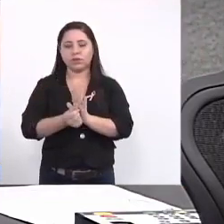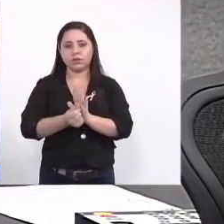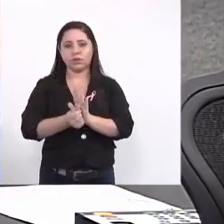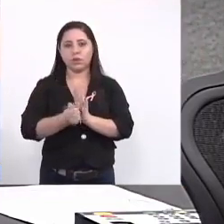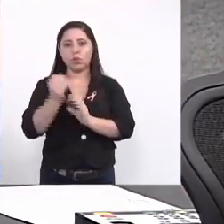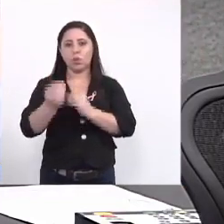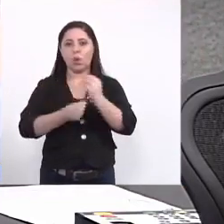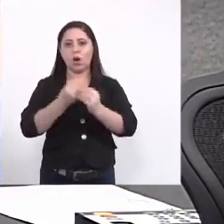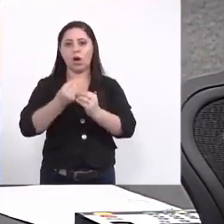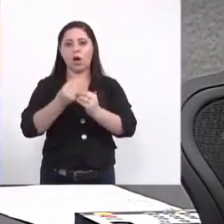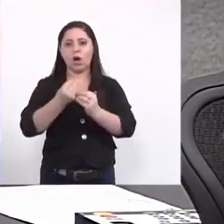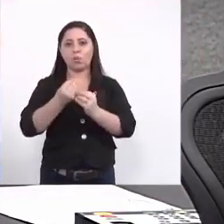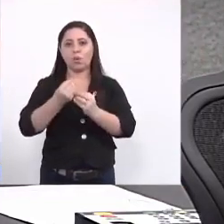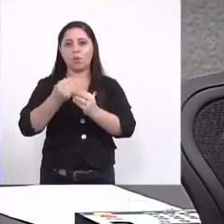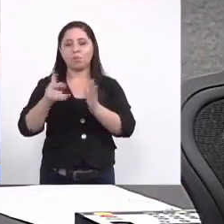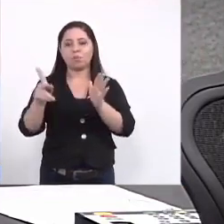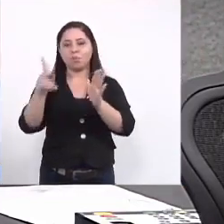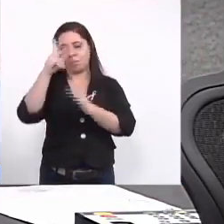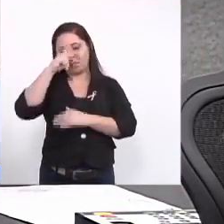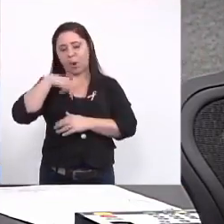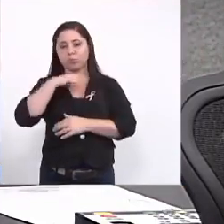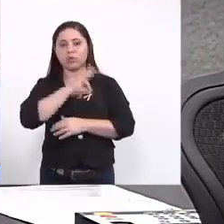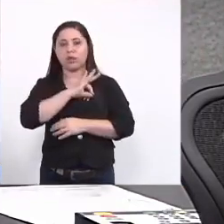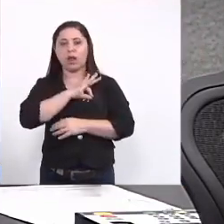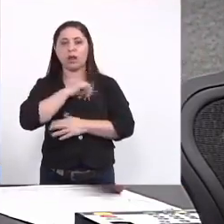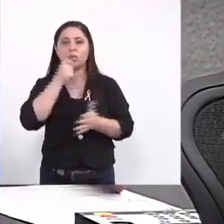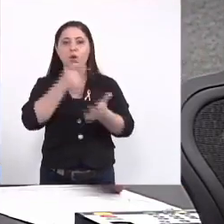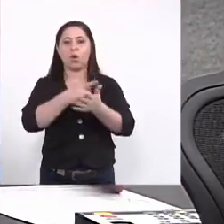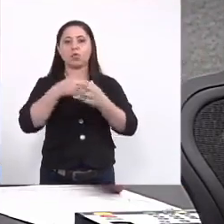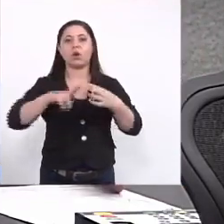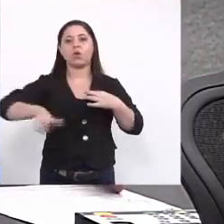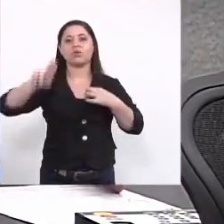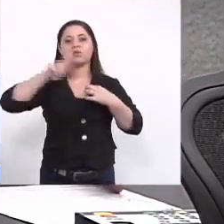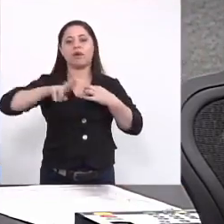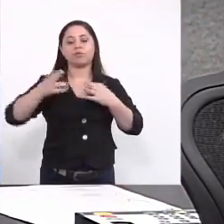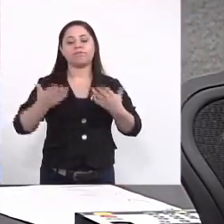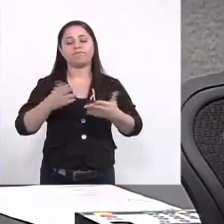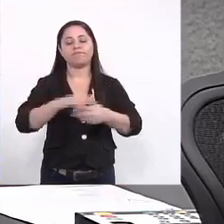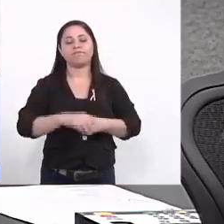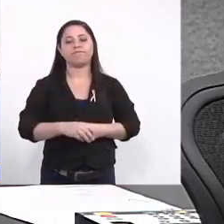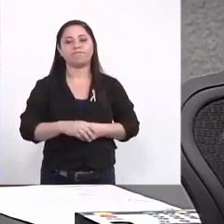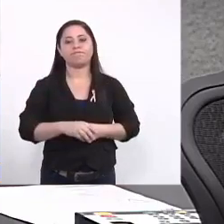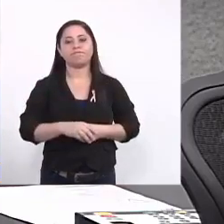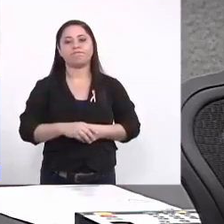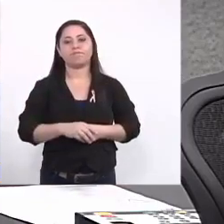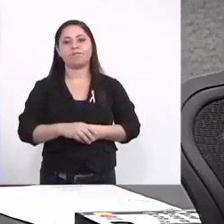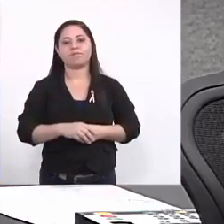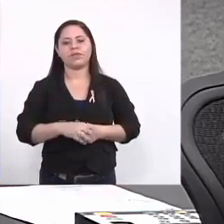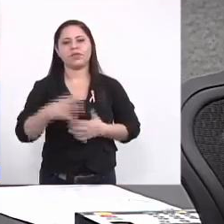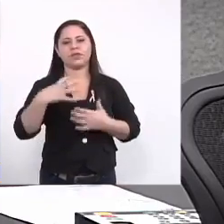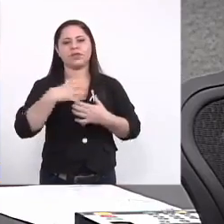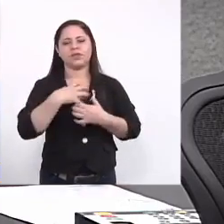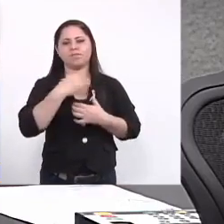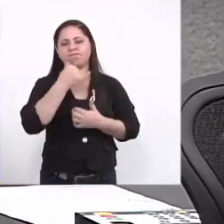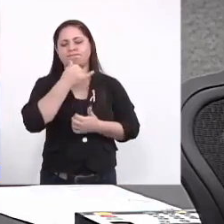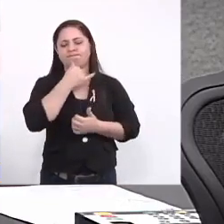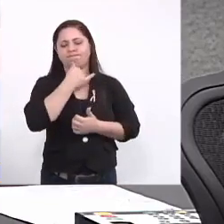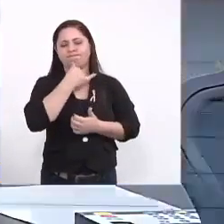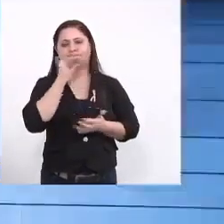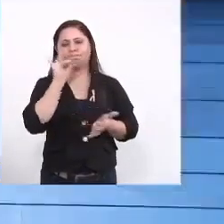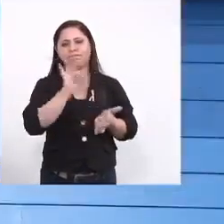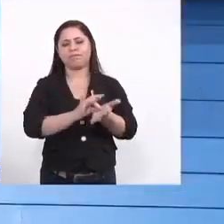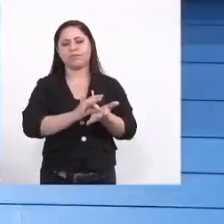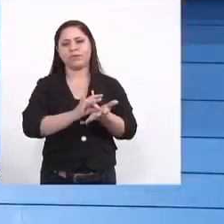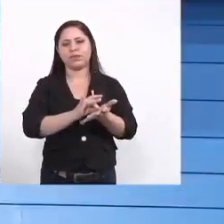recursos do nosso próprio bolso para estar se mantendo é um sentimento de tristeza mesmo